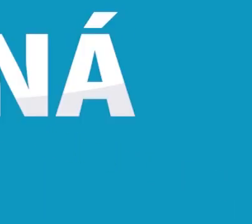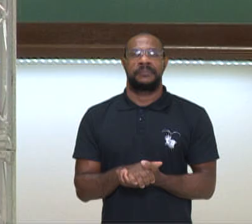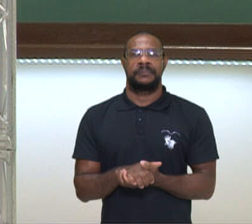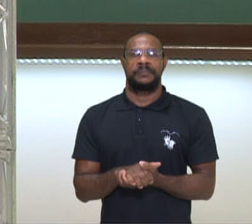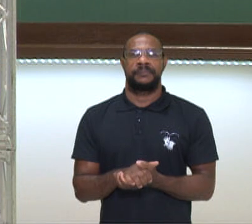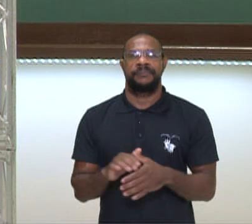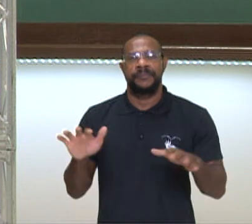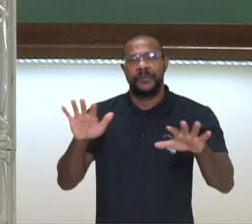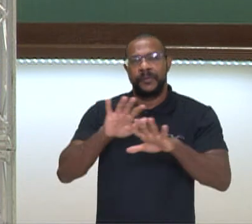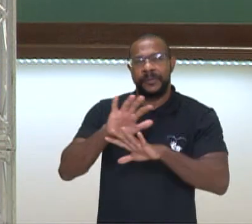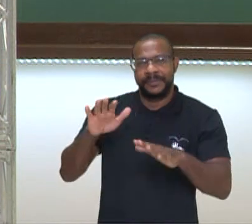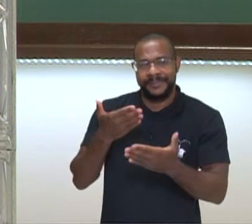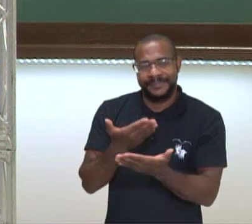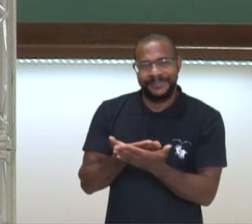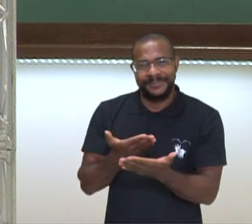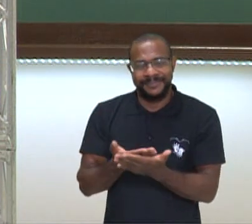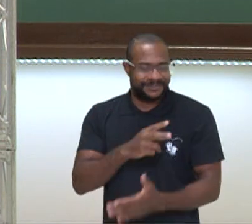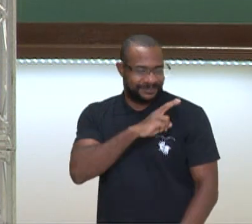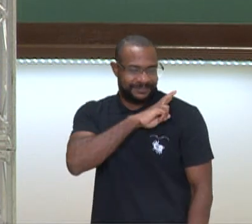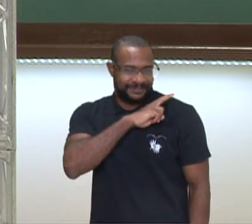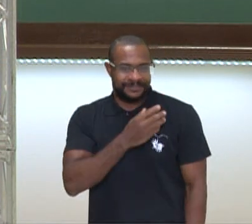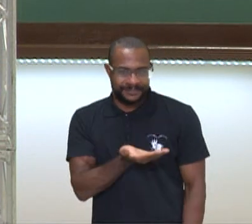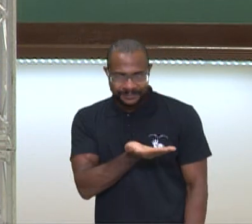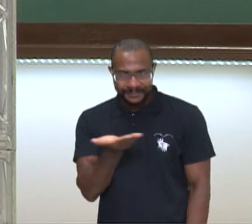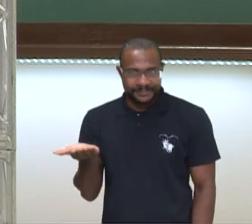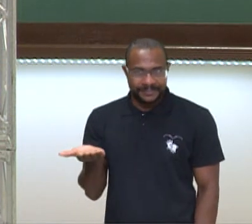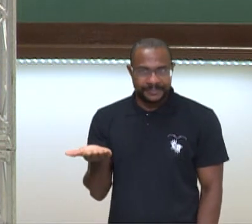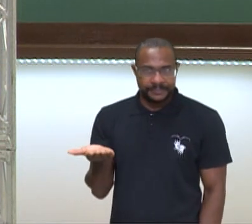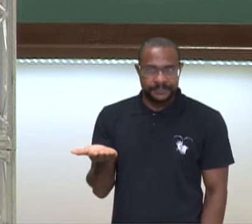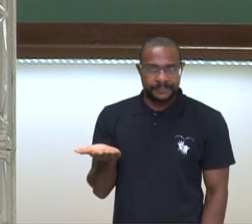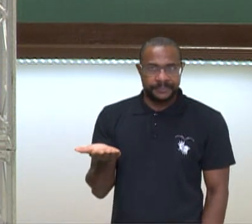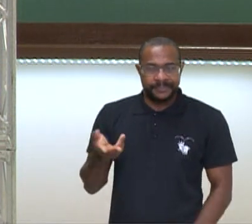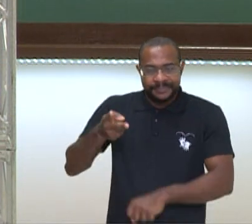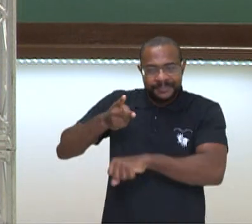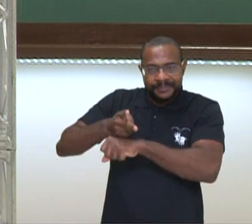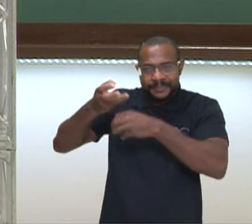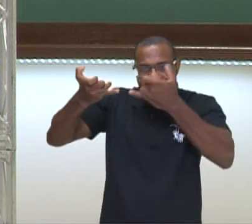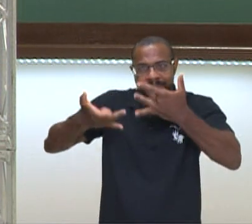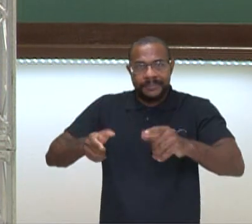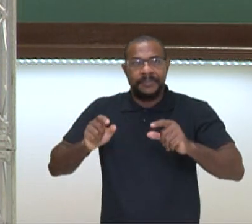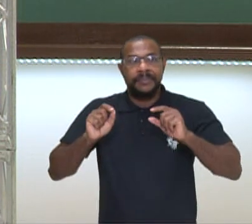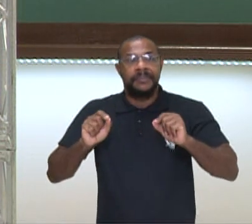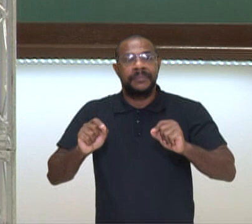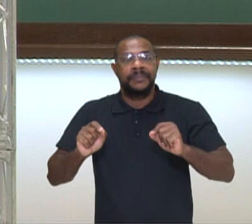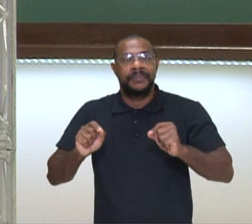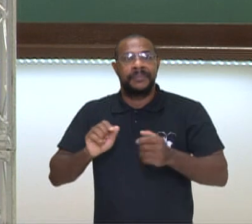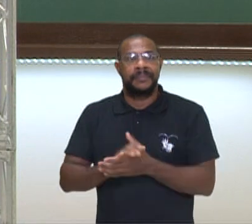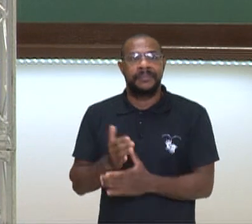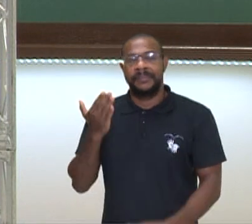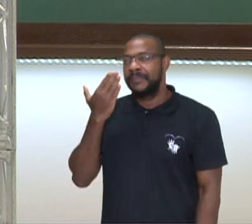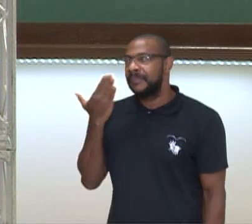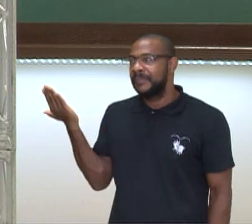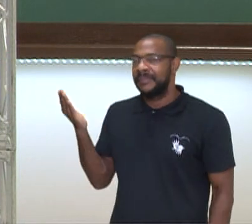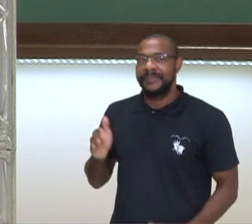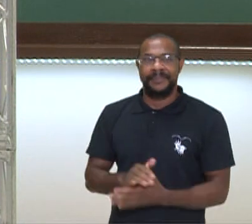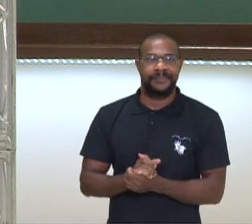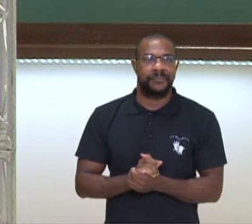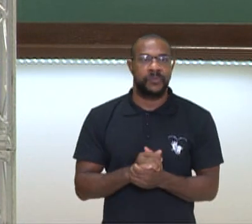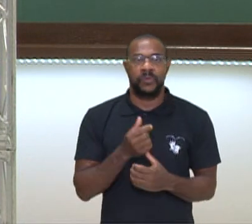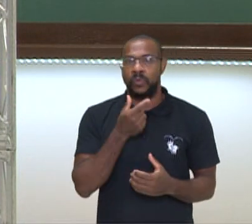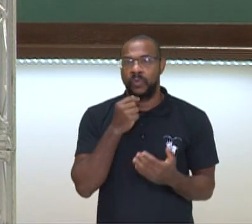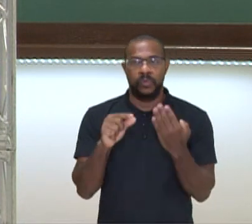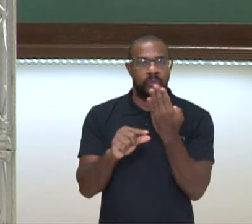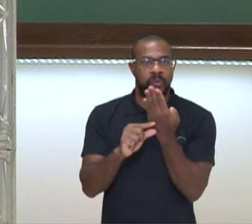Olá estudantes da segunda série, neste vídeo vamos falar sobre Olavo Bilac,